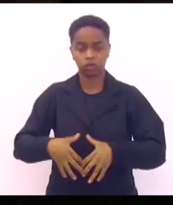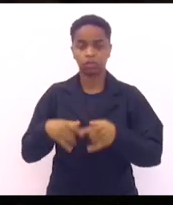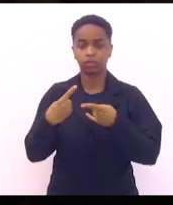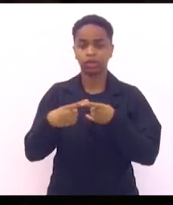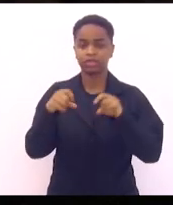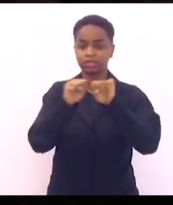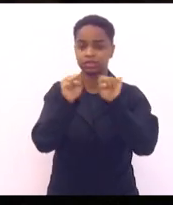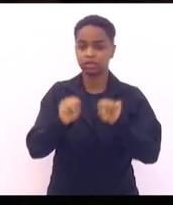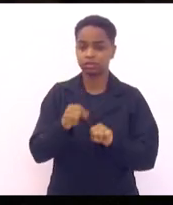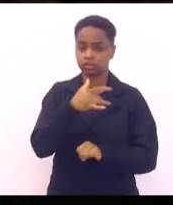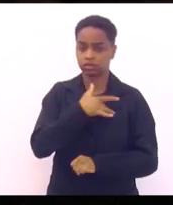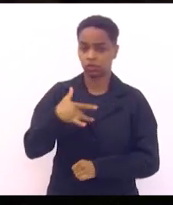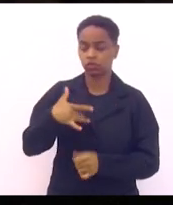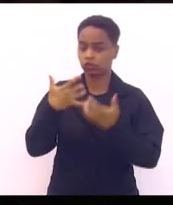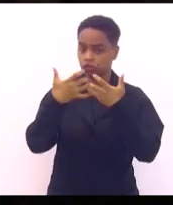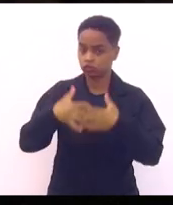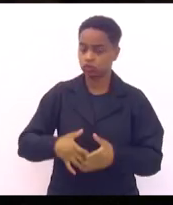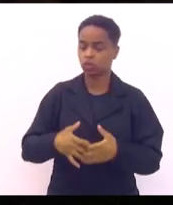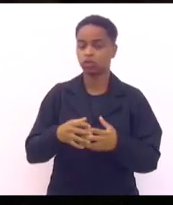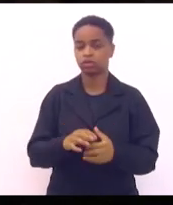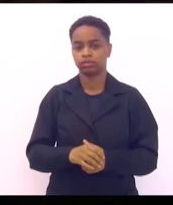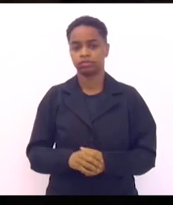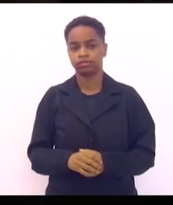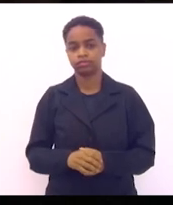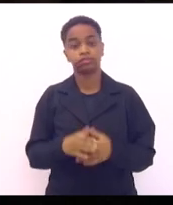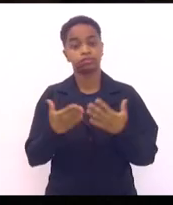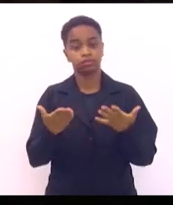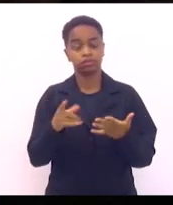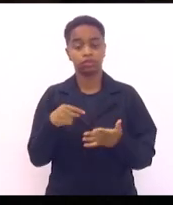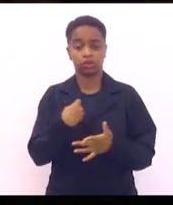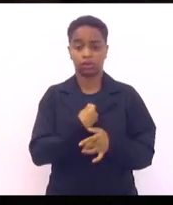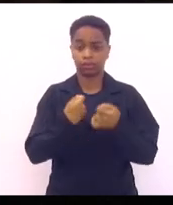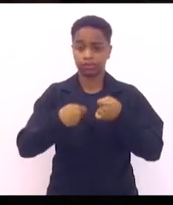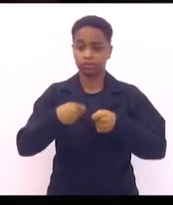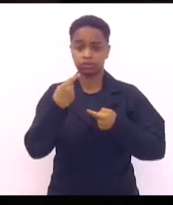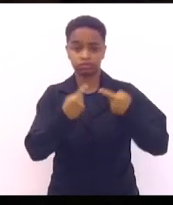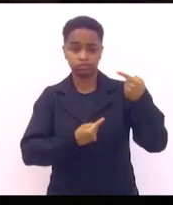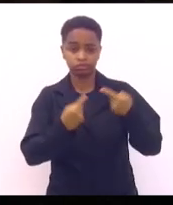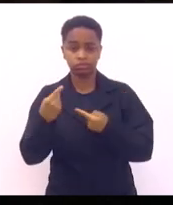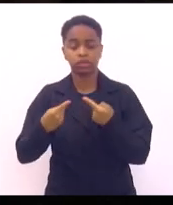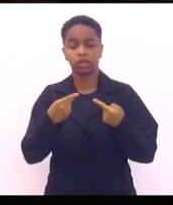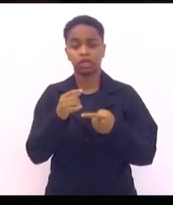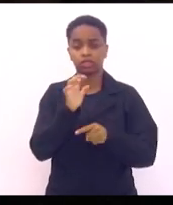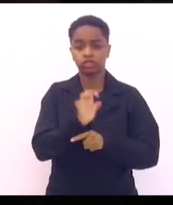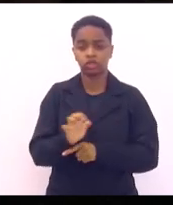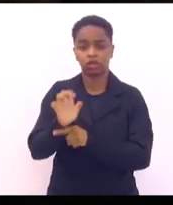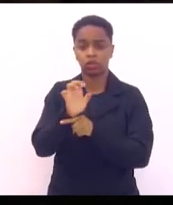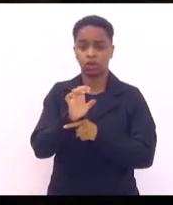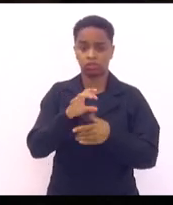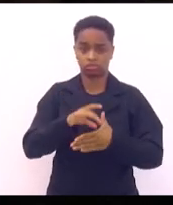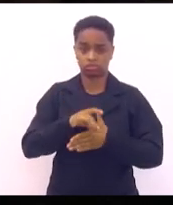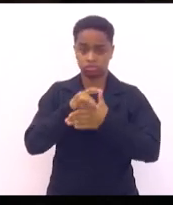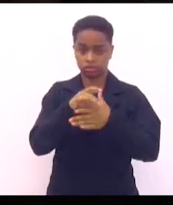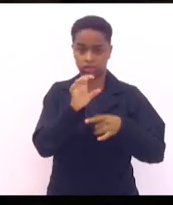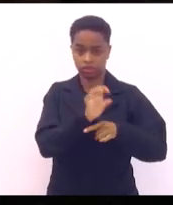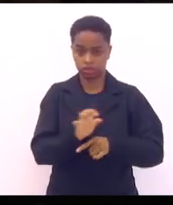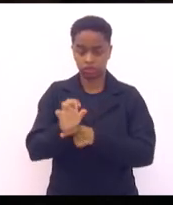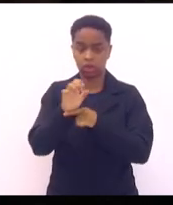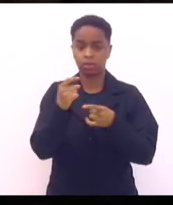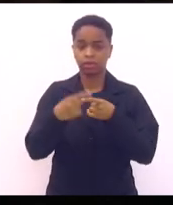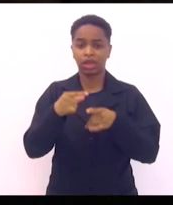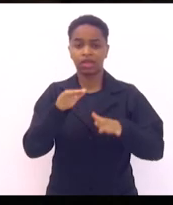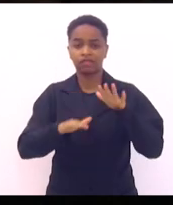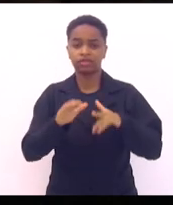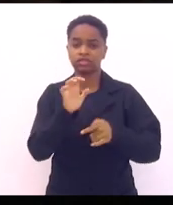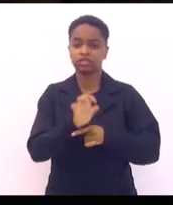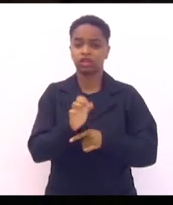cidade funciona. A gente tem que ter uma discussão estadual liderada pelo Estado, que muitas das vezes o Estado diz,